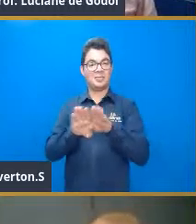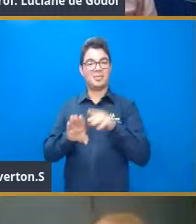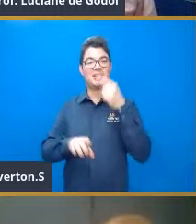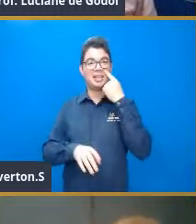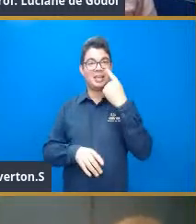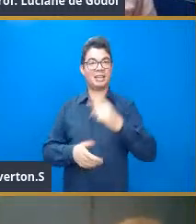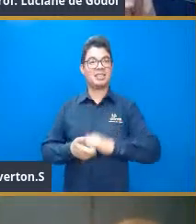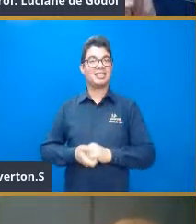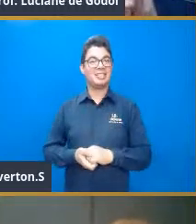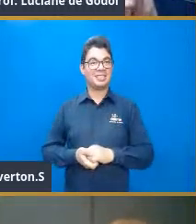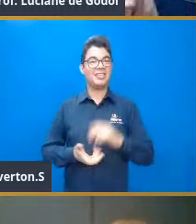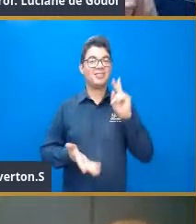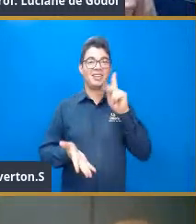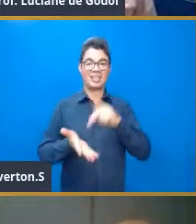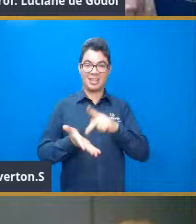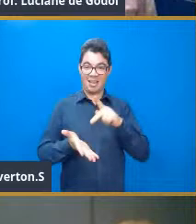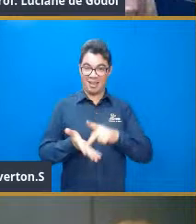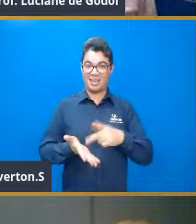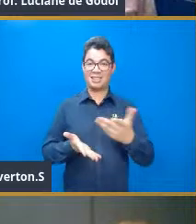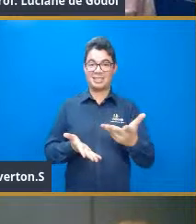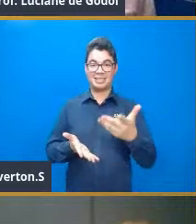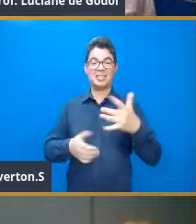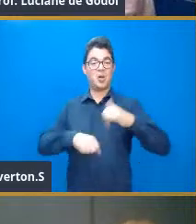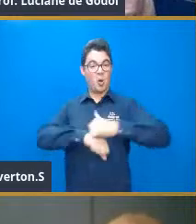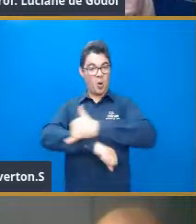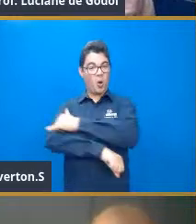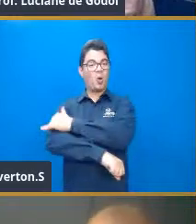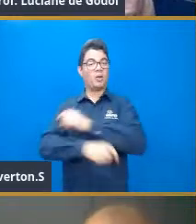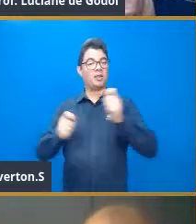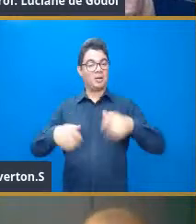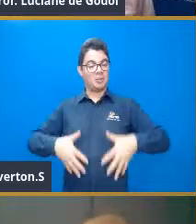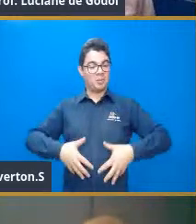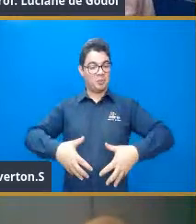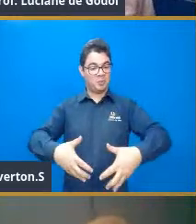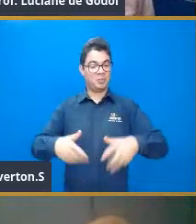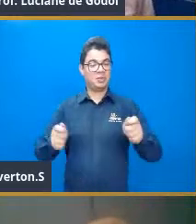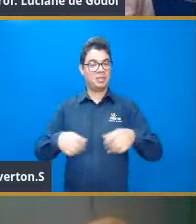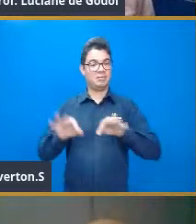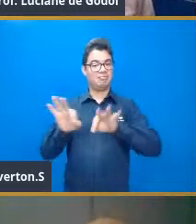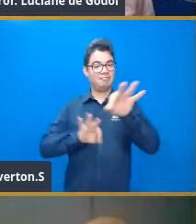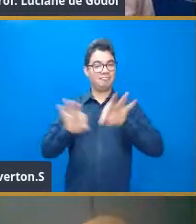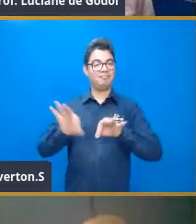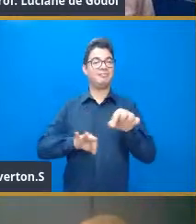É verdade, né? Tudo dá para usar. Então, o Anderson,